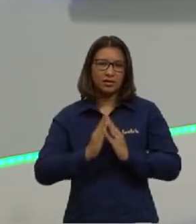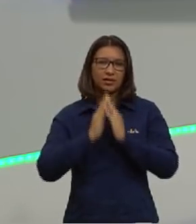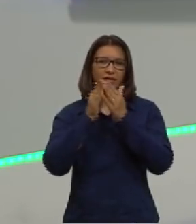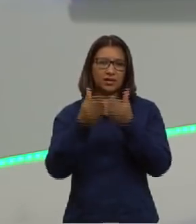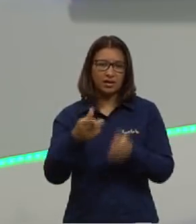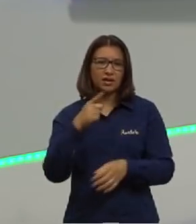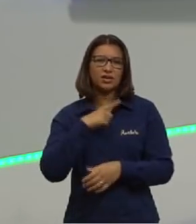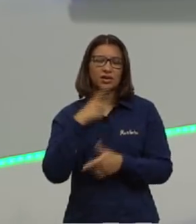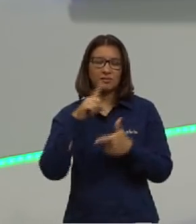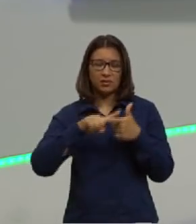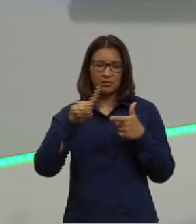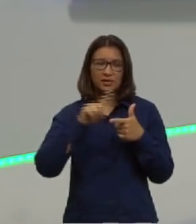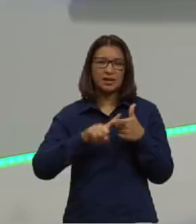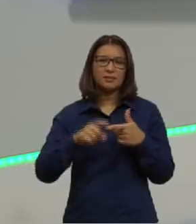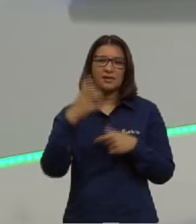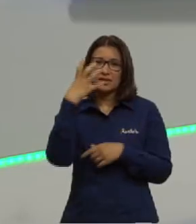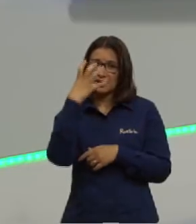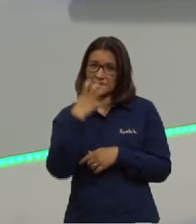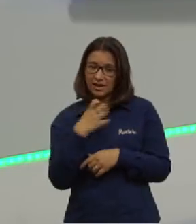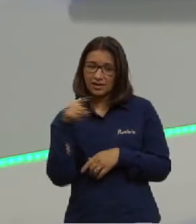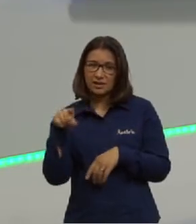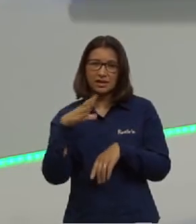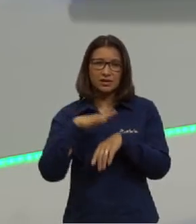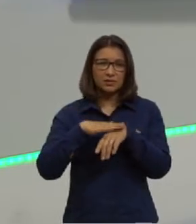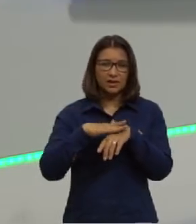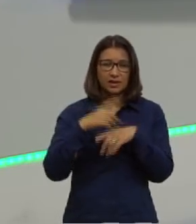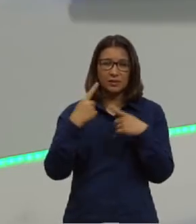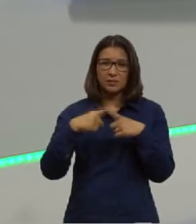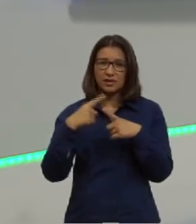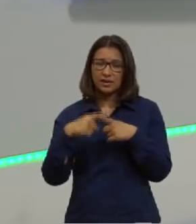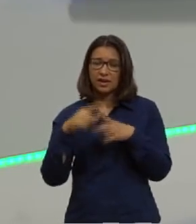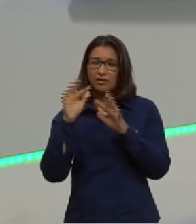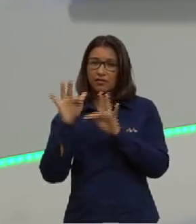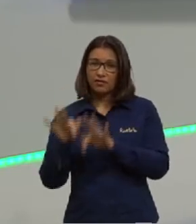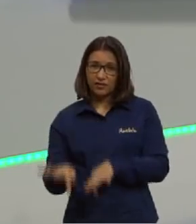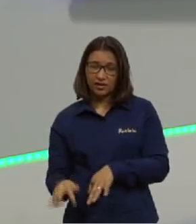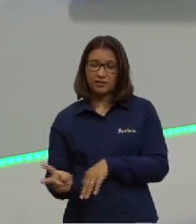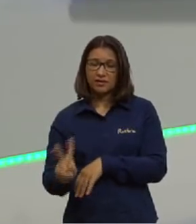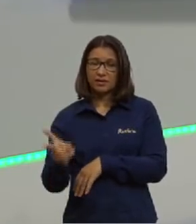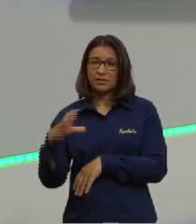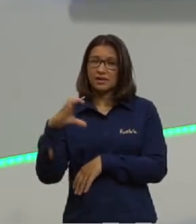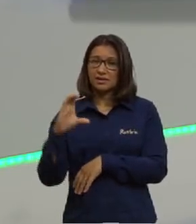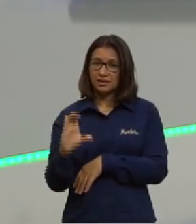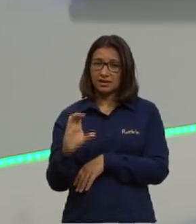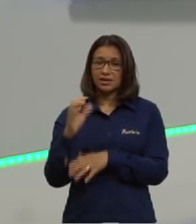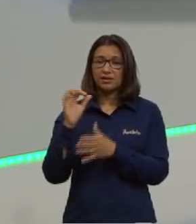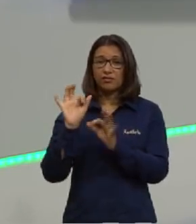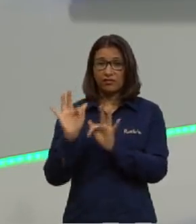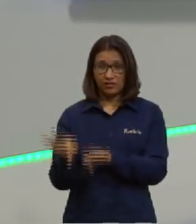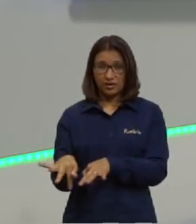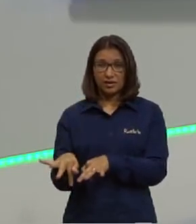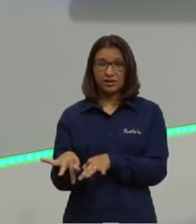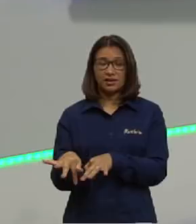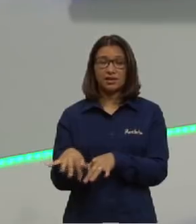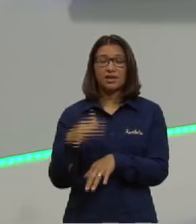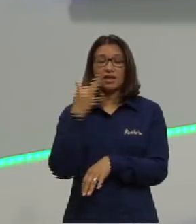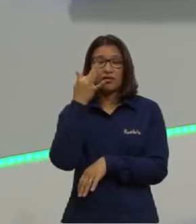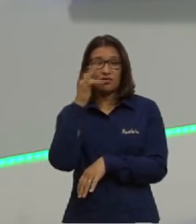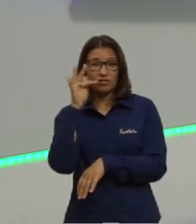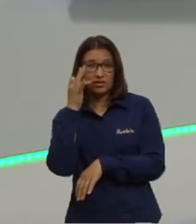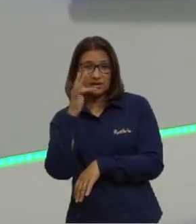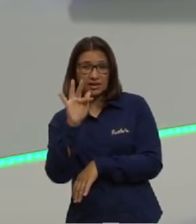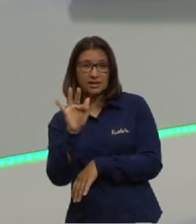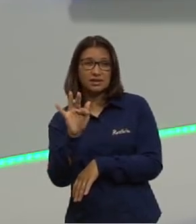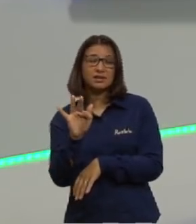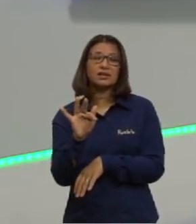de escorbuto porque acabava lá os estoques de vitamina C, digamos assim, frutas cítricas,